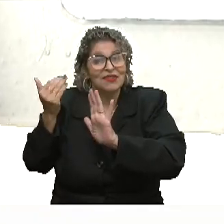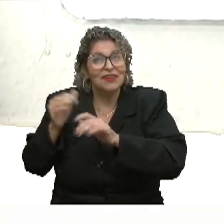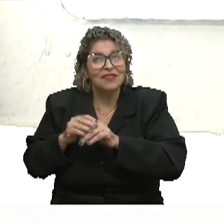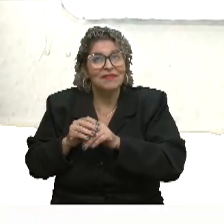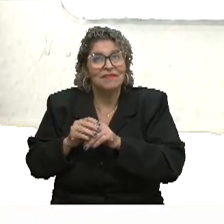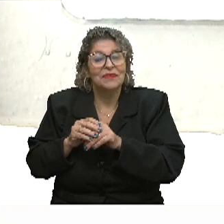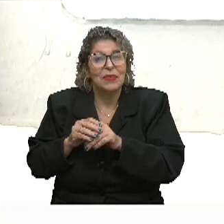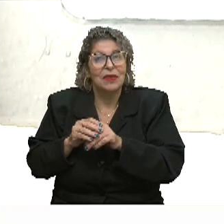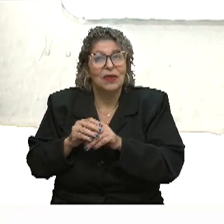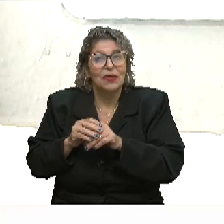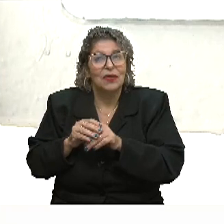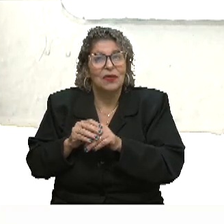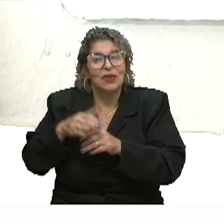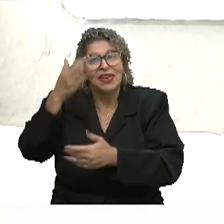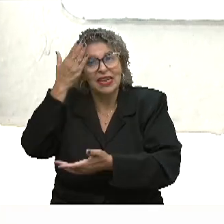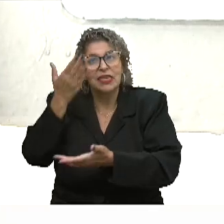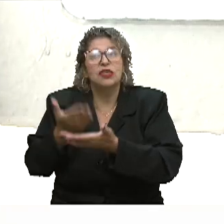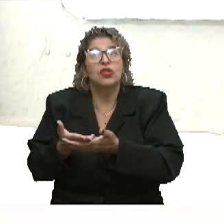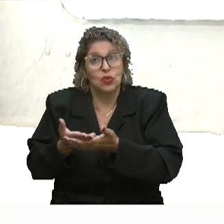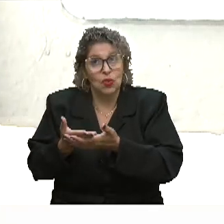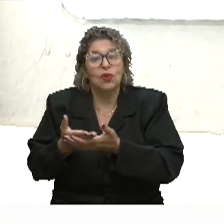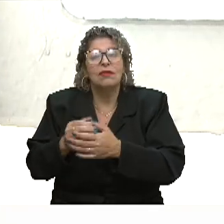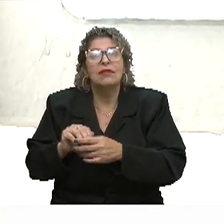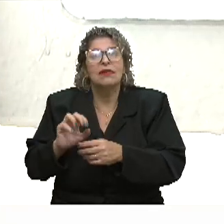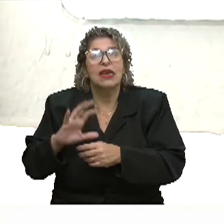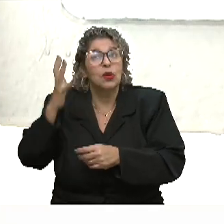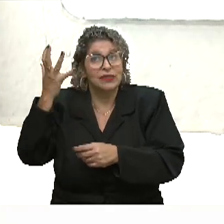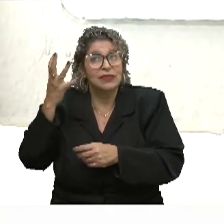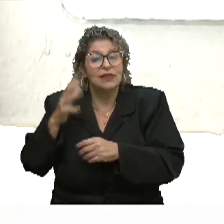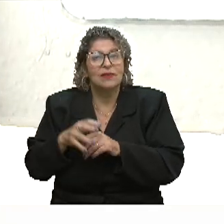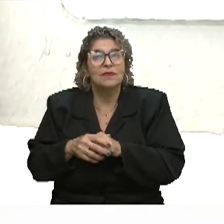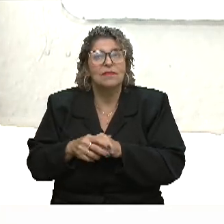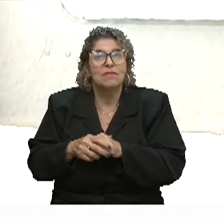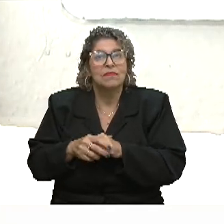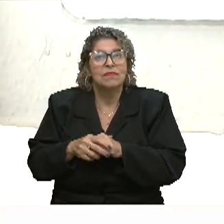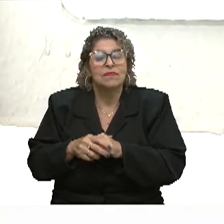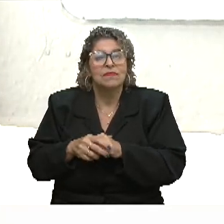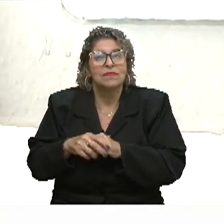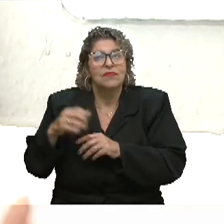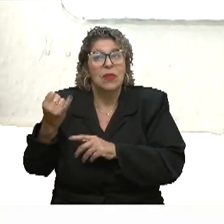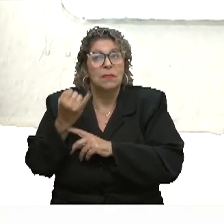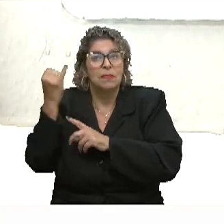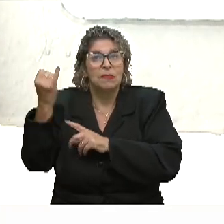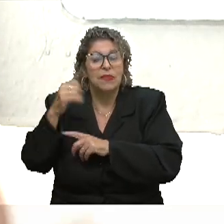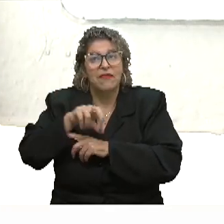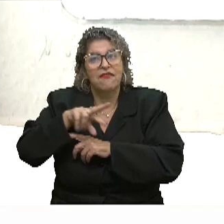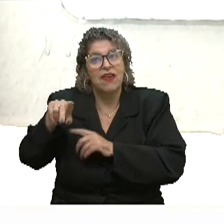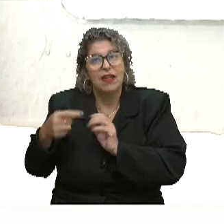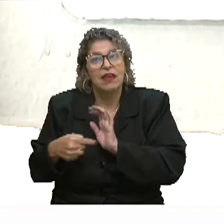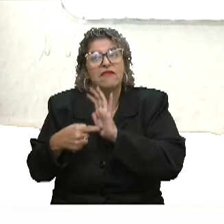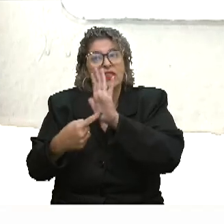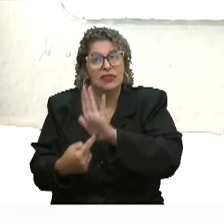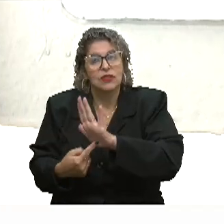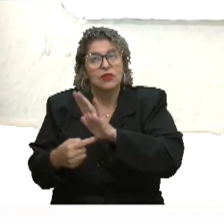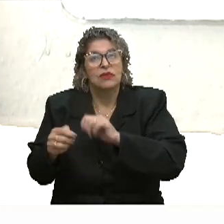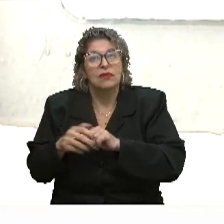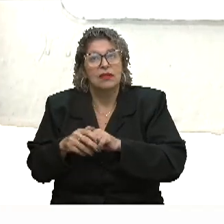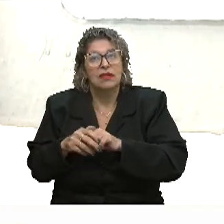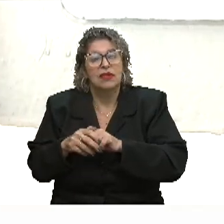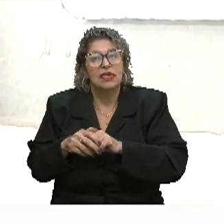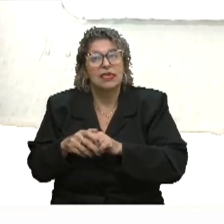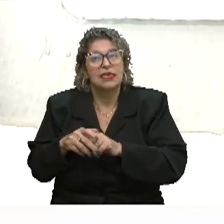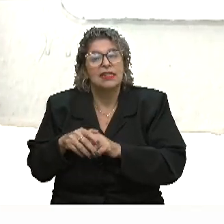realístico, o que a gente acredita que pode acontecer mesmo? E, principalmente, pelas várias revelações que foram sendo